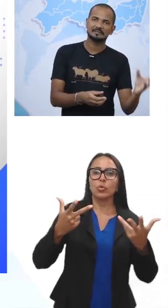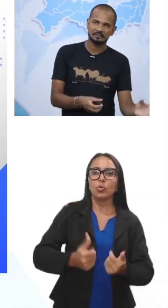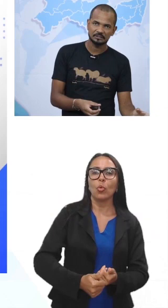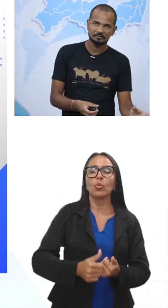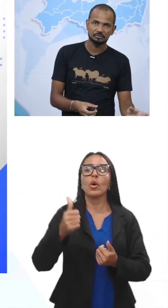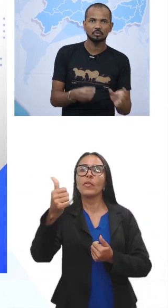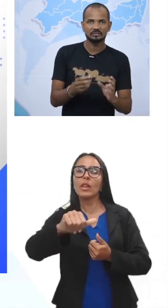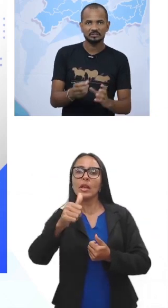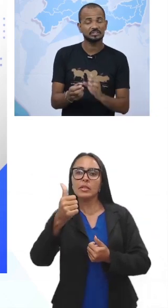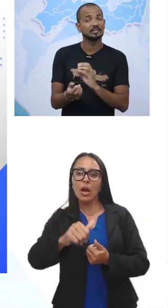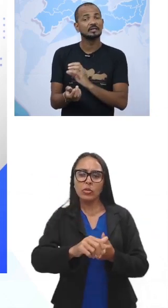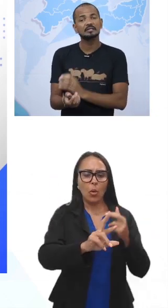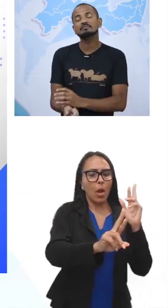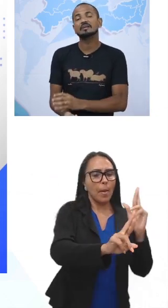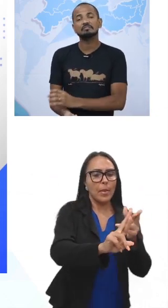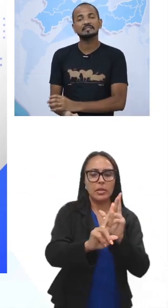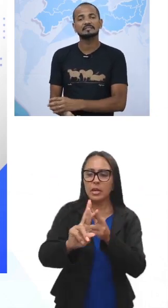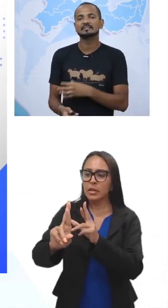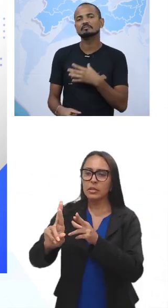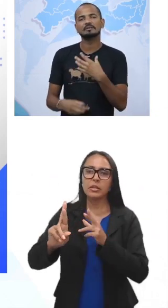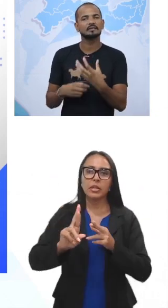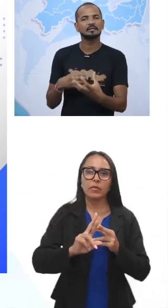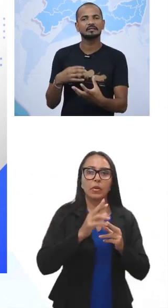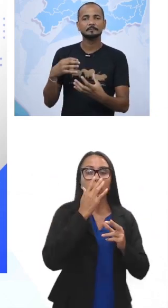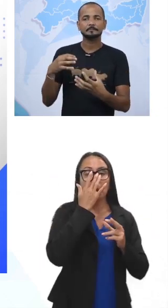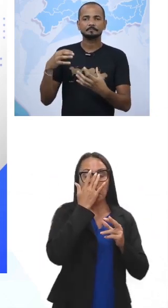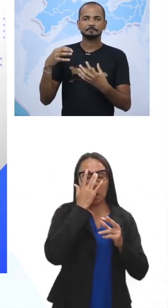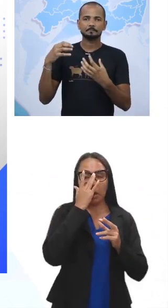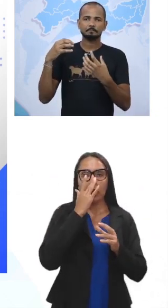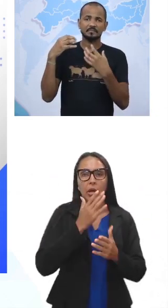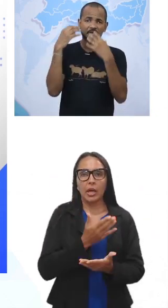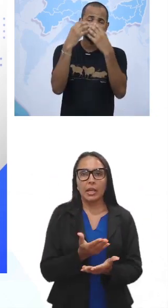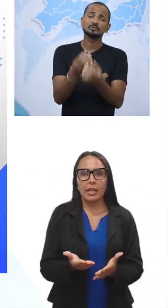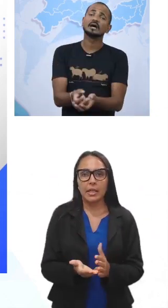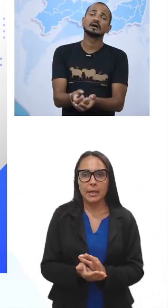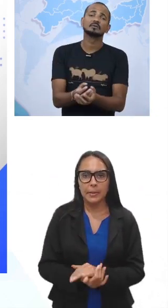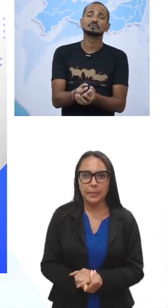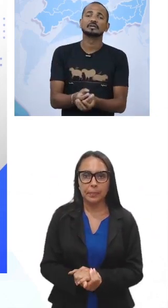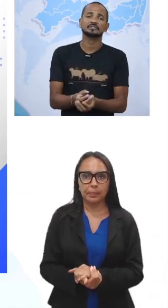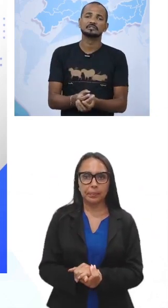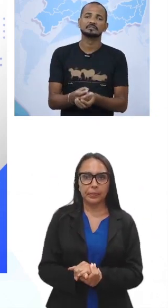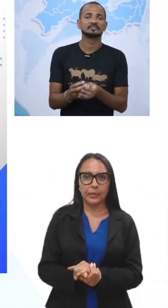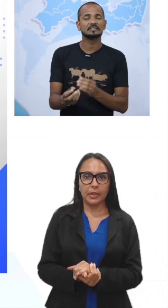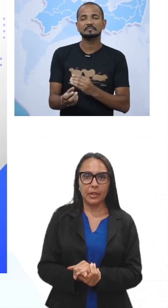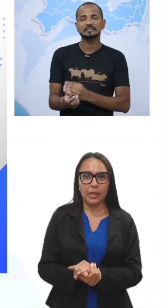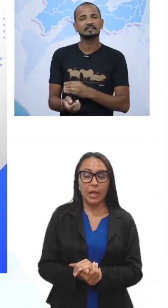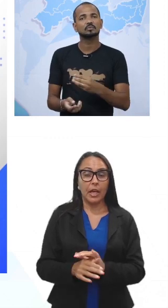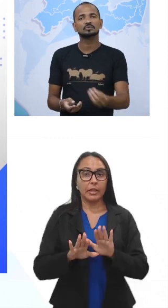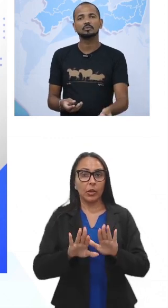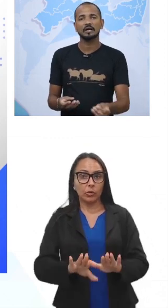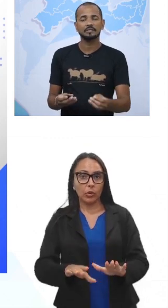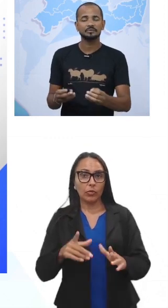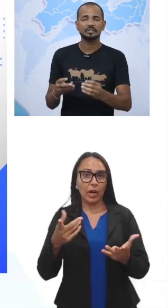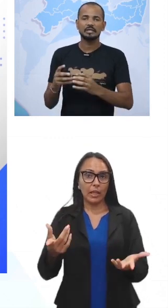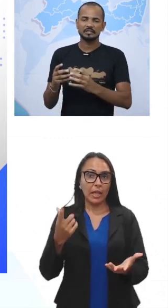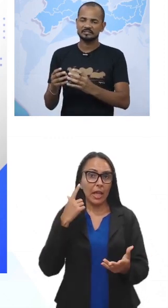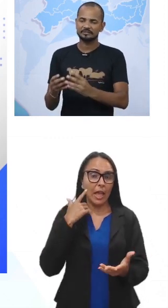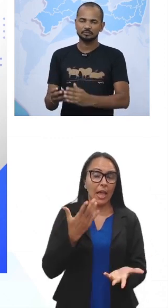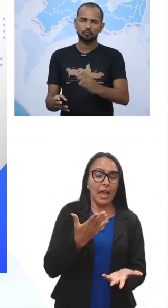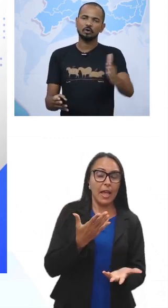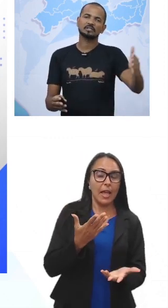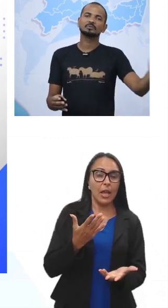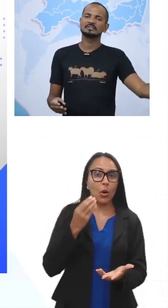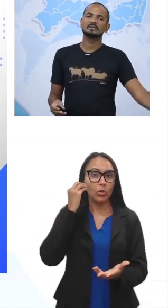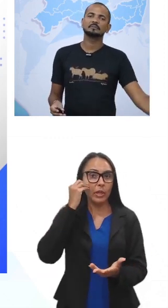representativos, ou seja, não vale fazer, não vale fraudar o teste, você tem que fazer com usuários, que